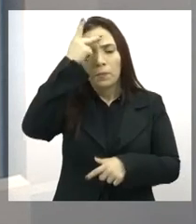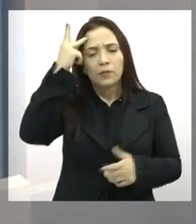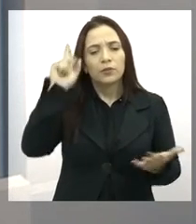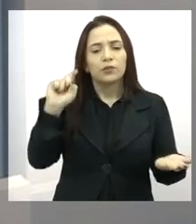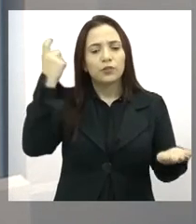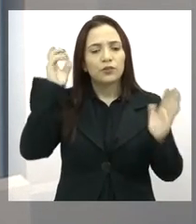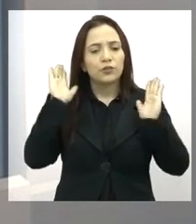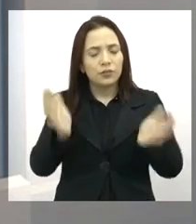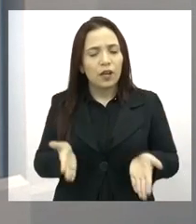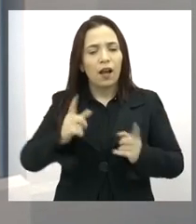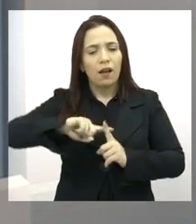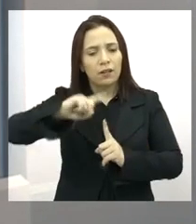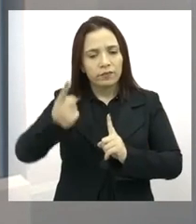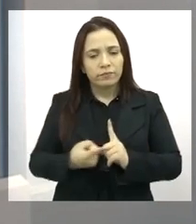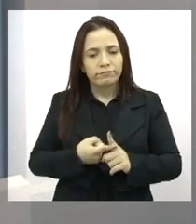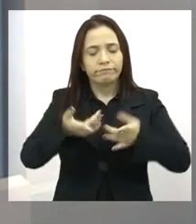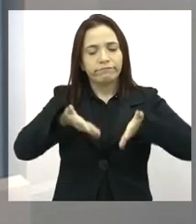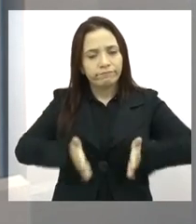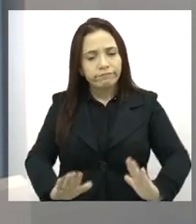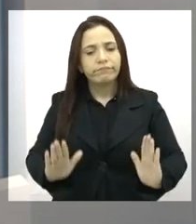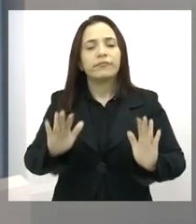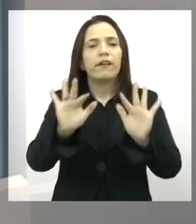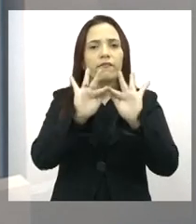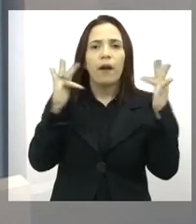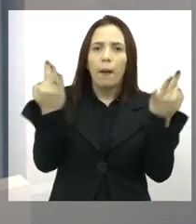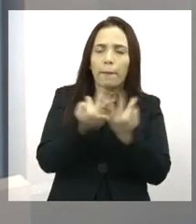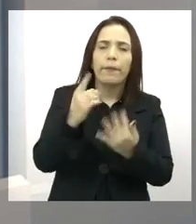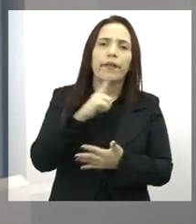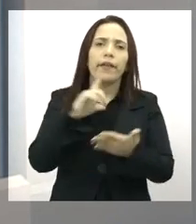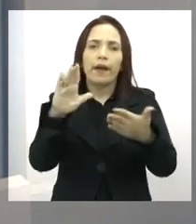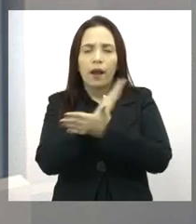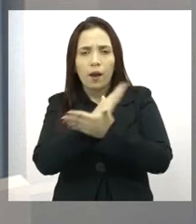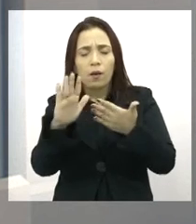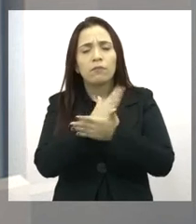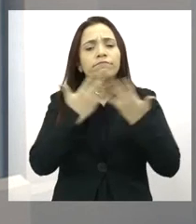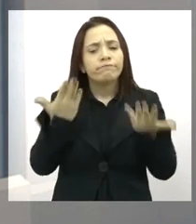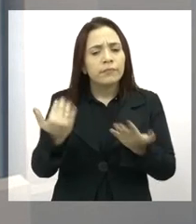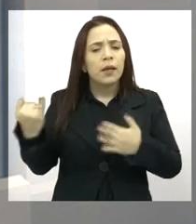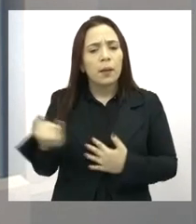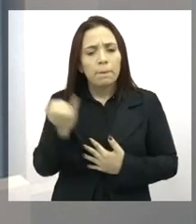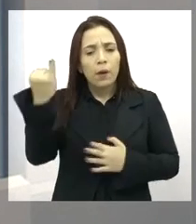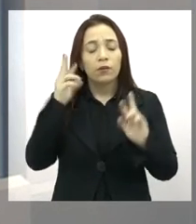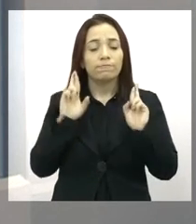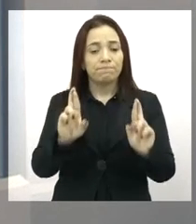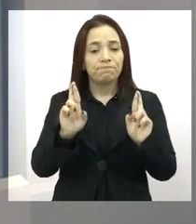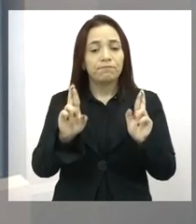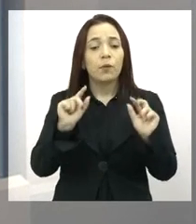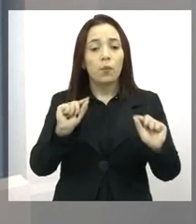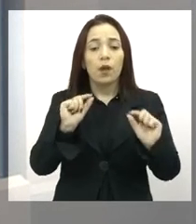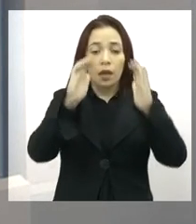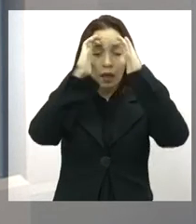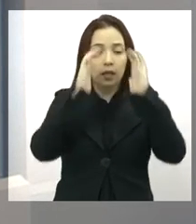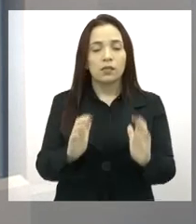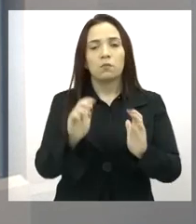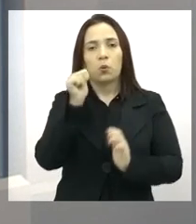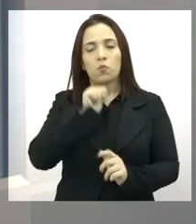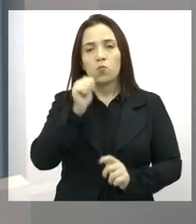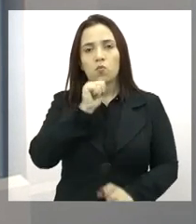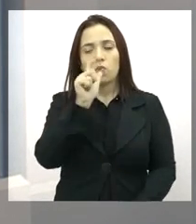essa situação de gravidez na sua família, então, eu acho que todo mundo torce para que as mulheres tenham